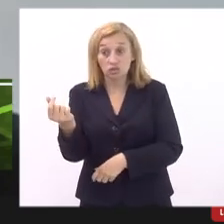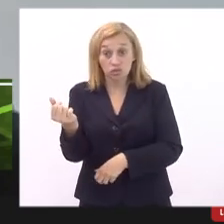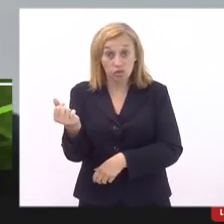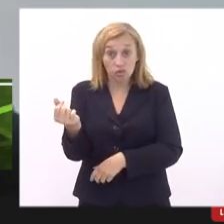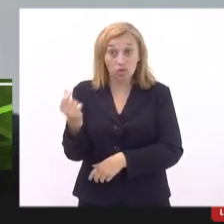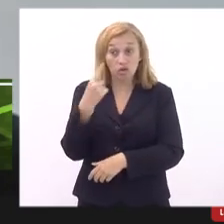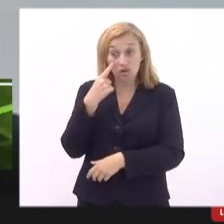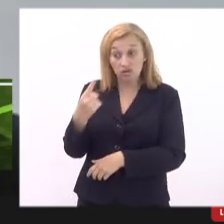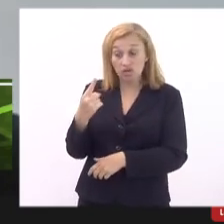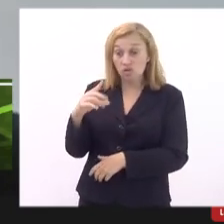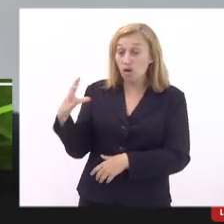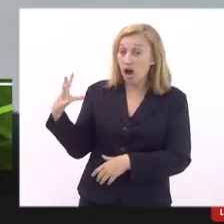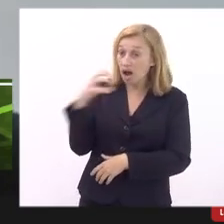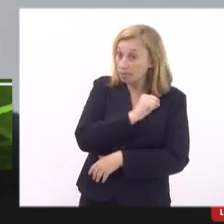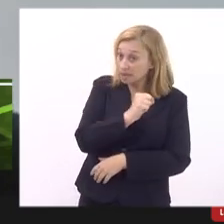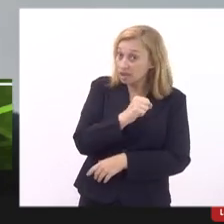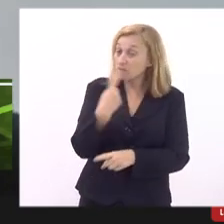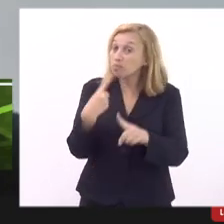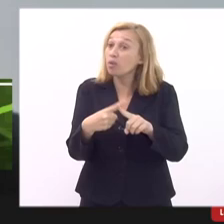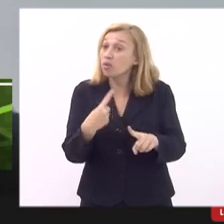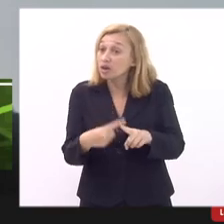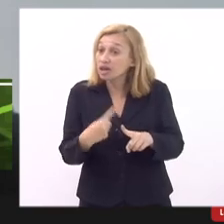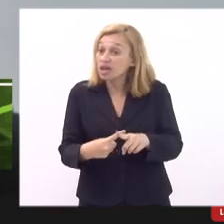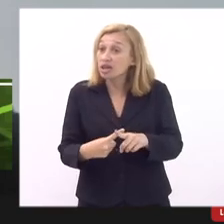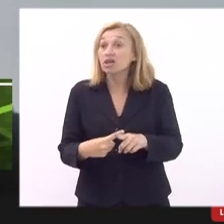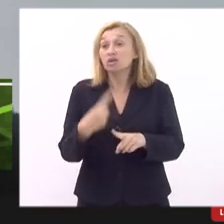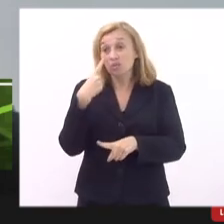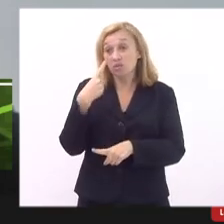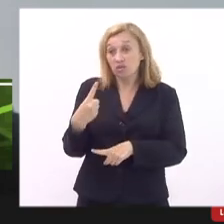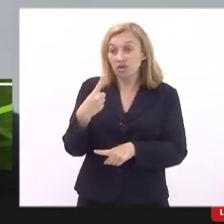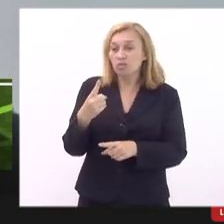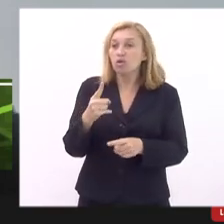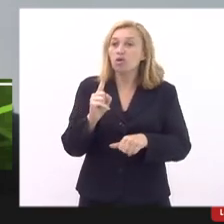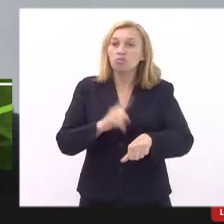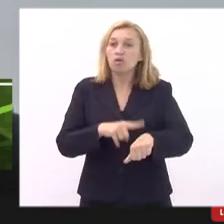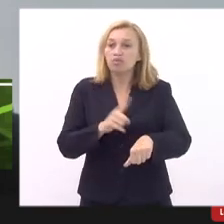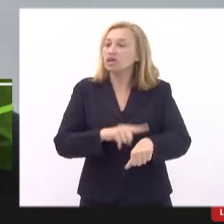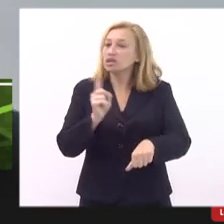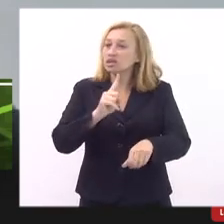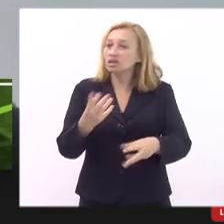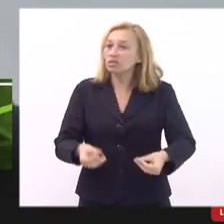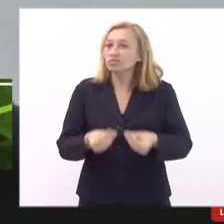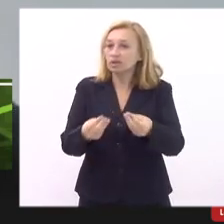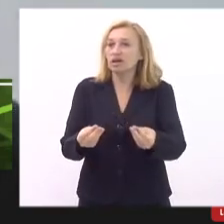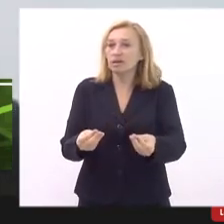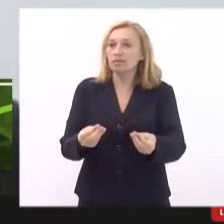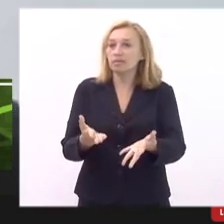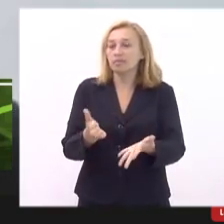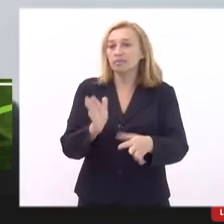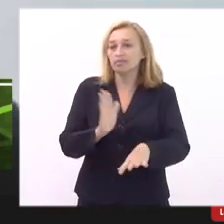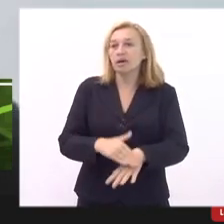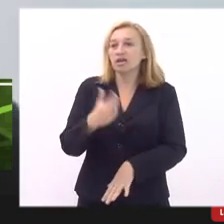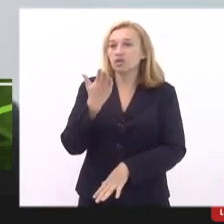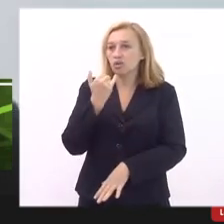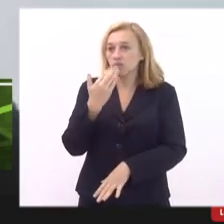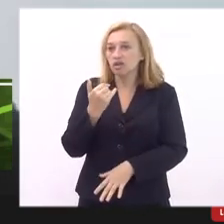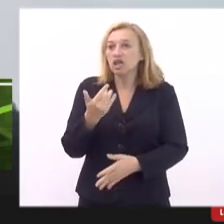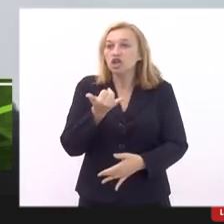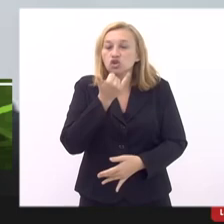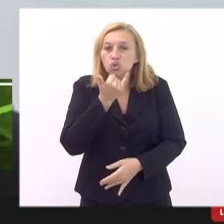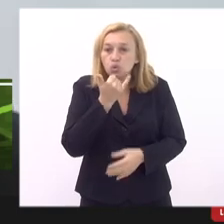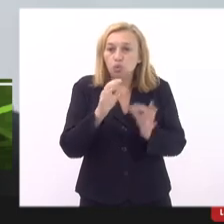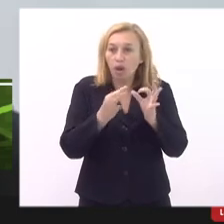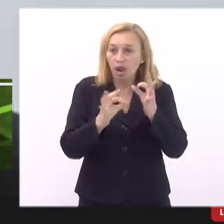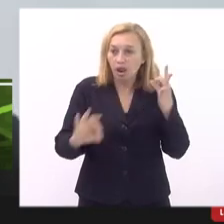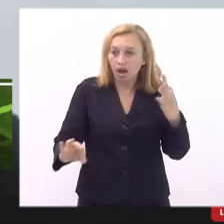com urgência, porque nós estamos beirando o momento de não servir mais merenda. Desculpa por ter me alongado, mas é porque o